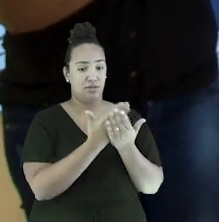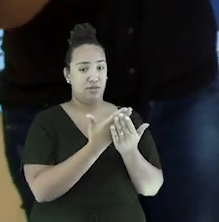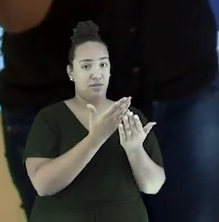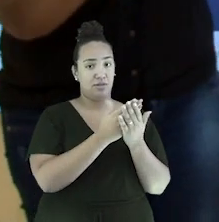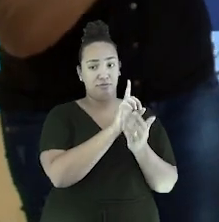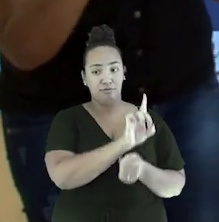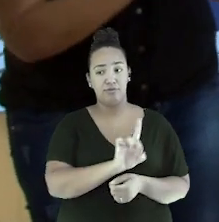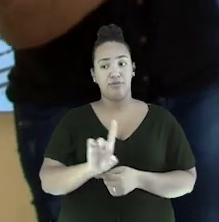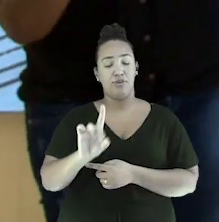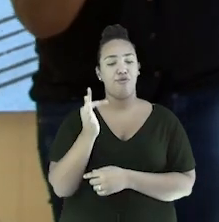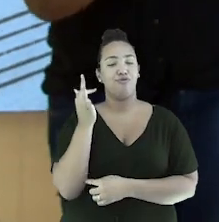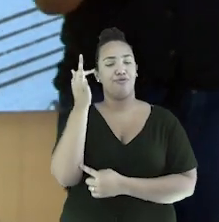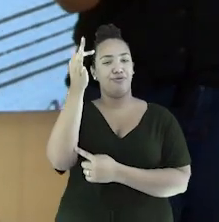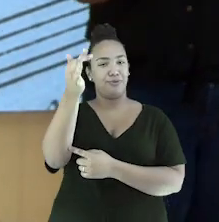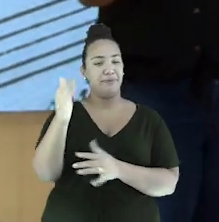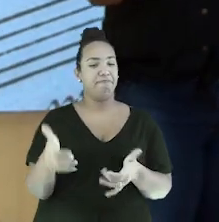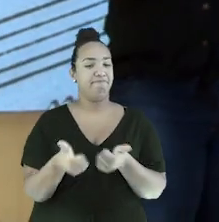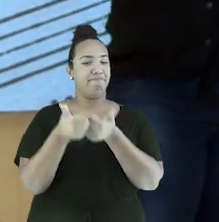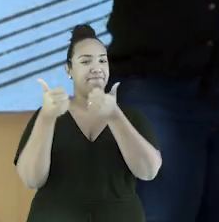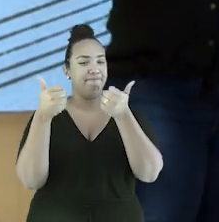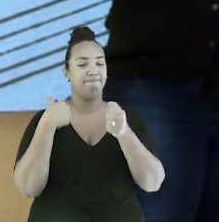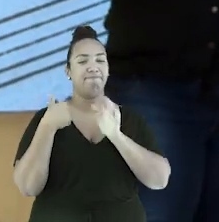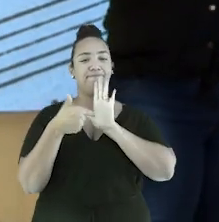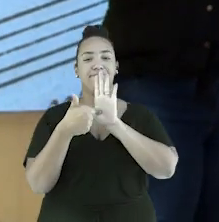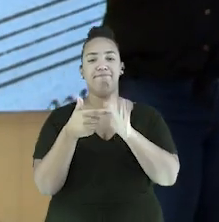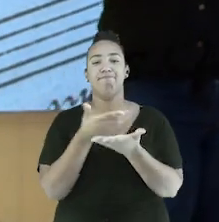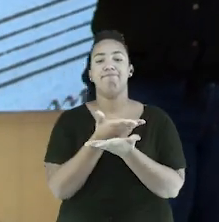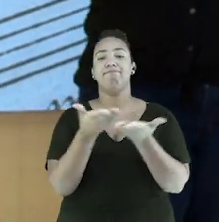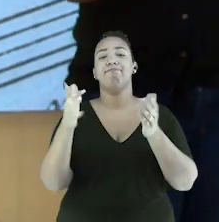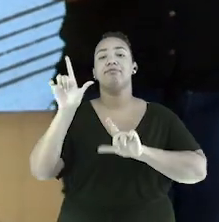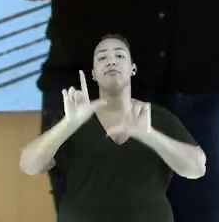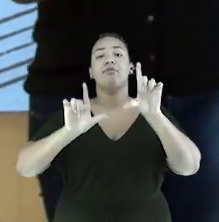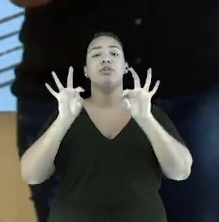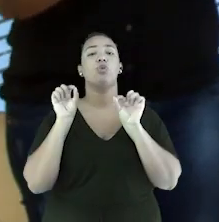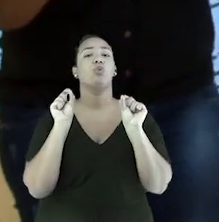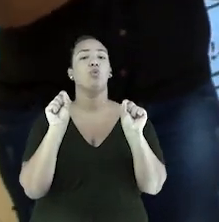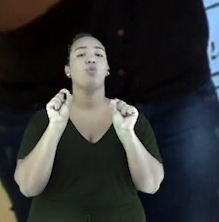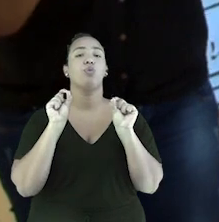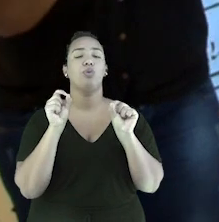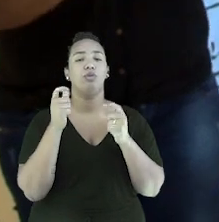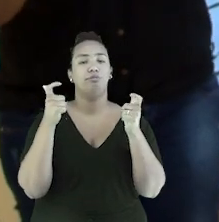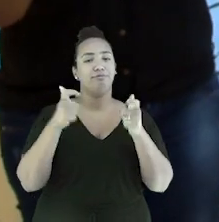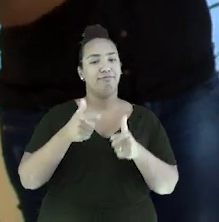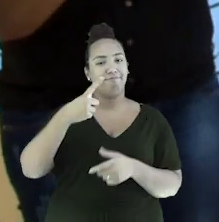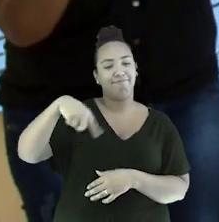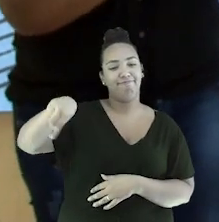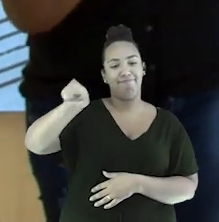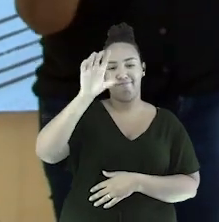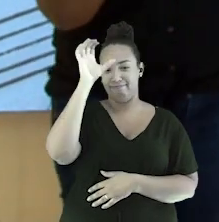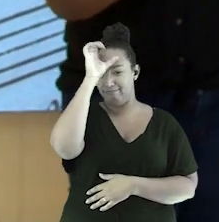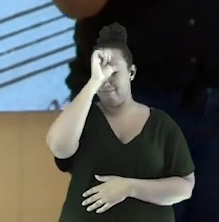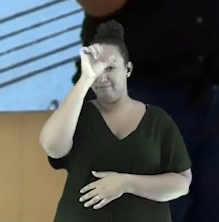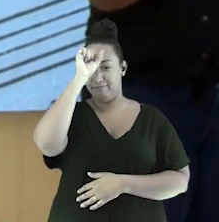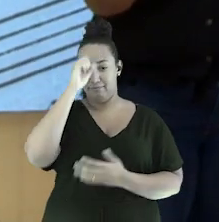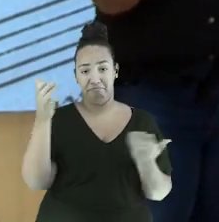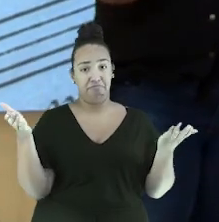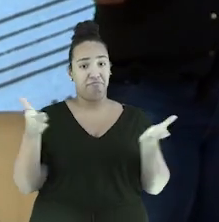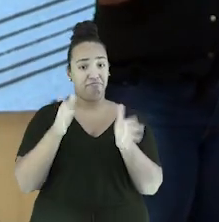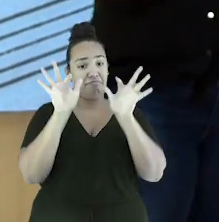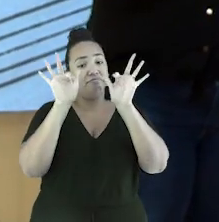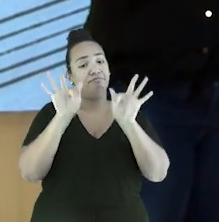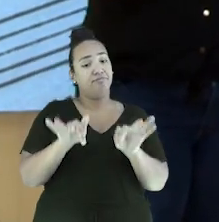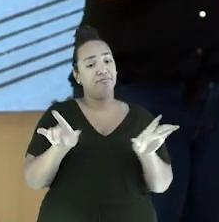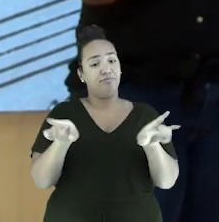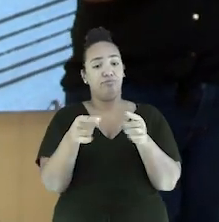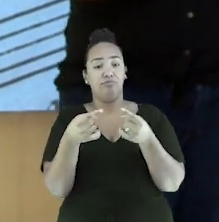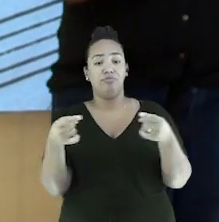escola ter futuro garantido. Eu vou mostrar para vocês o que é o TudoTV. É um lugar divertido onde você vai aprender. Eu já vou finalizando